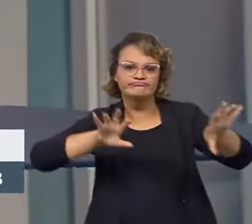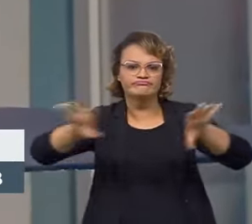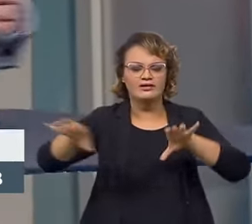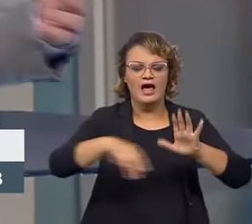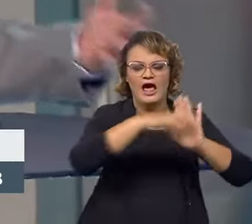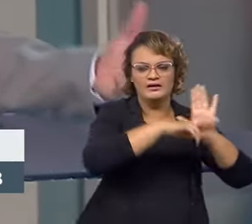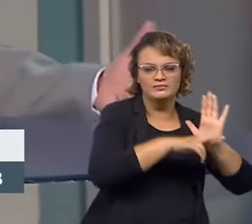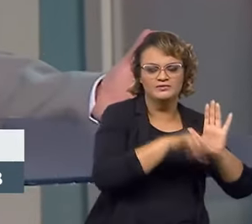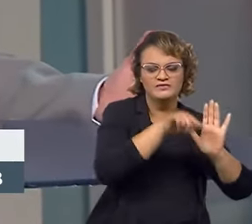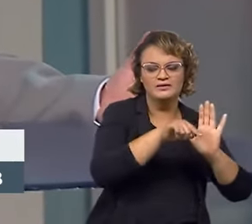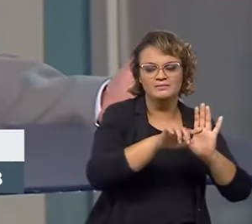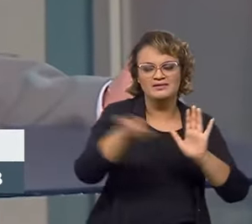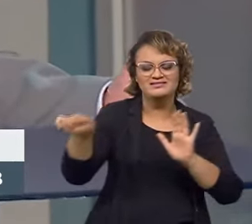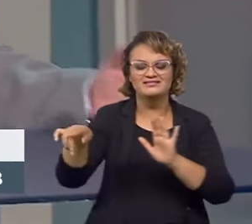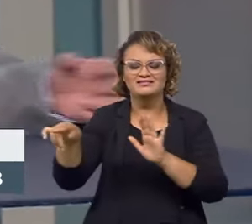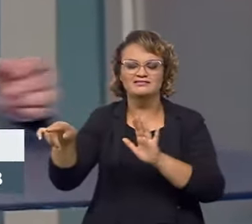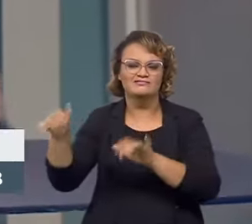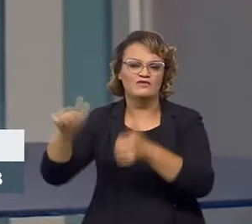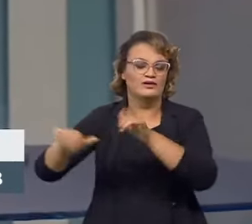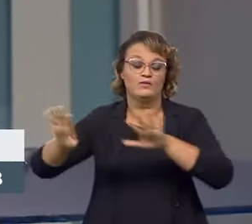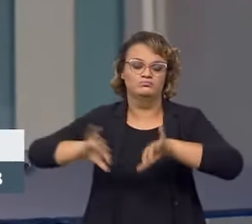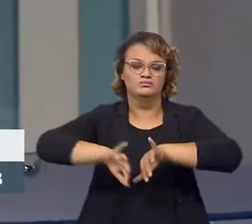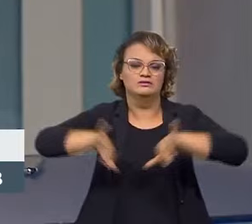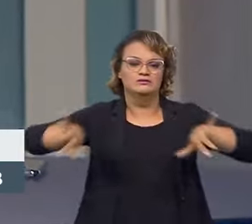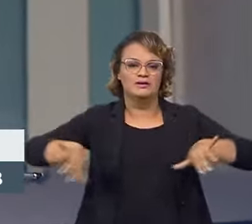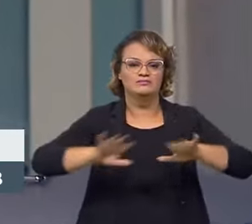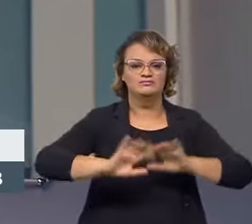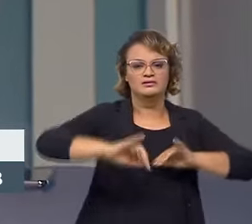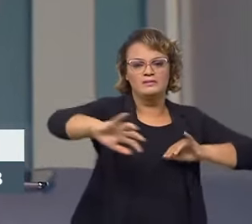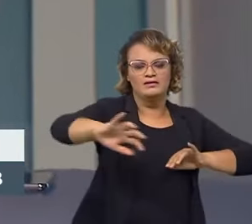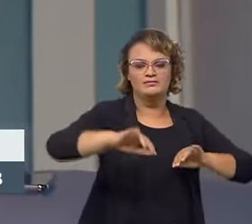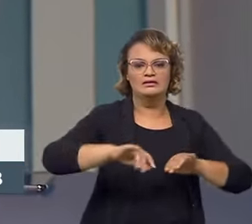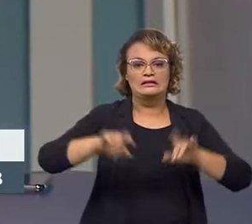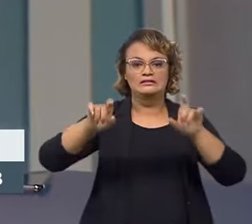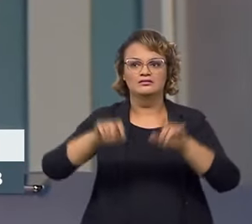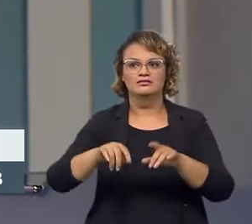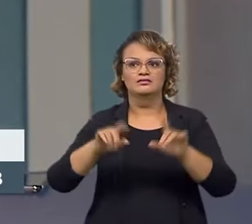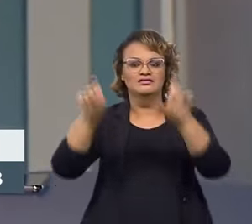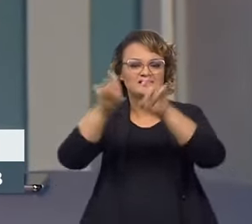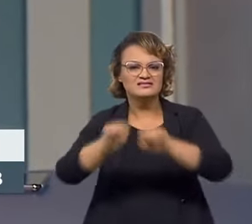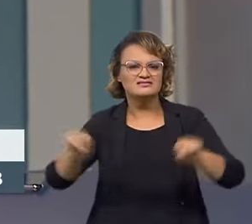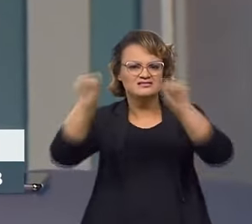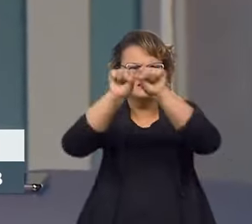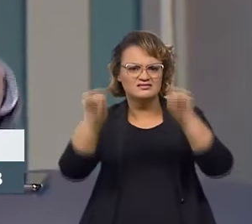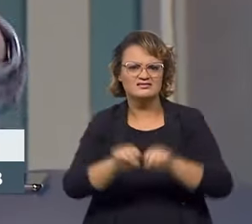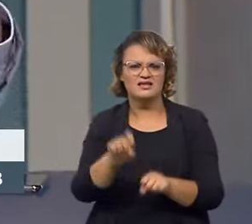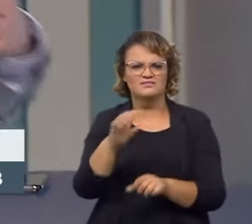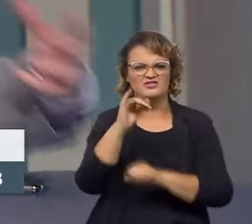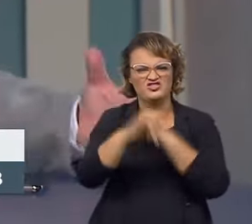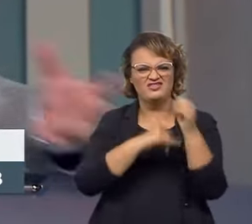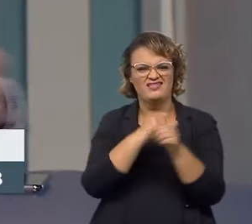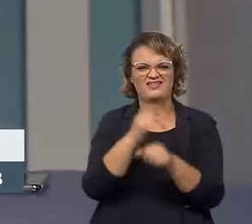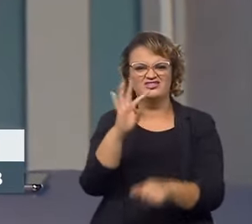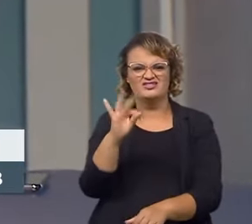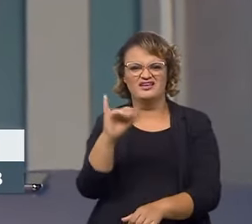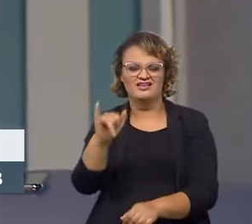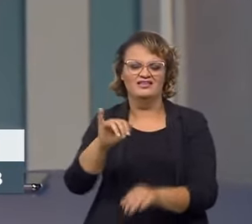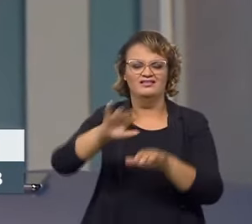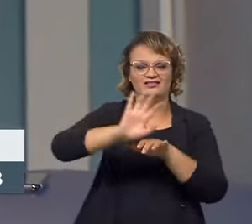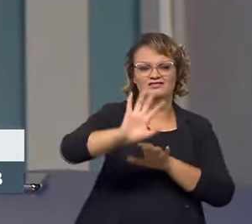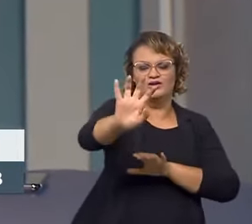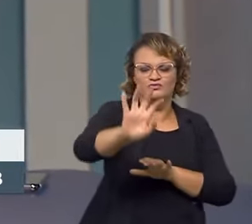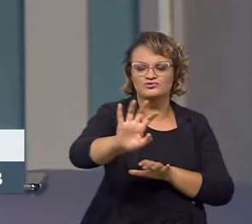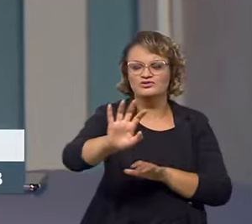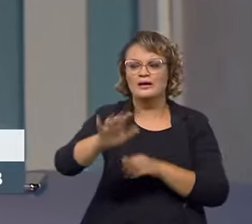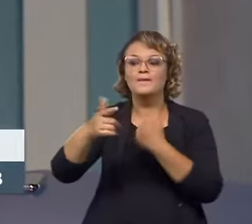regulamento sem ver a parte metrológica, você não tinha suporte de TI para implementar um regulamento, os papéis não eram muito